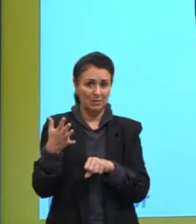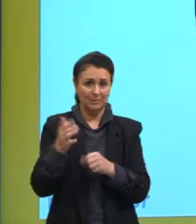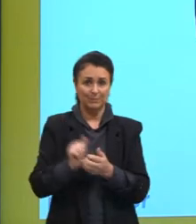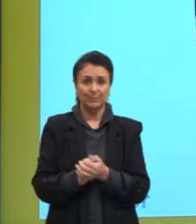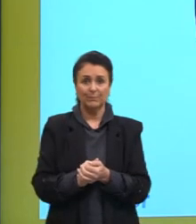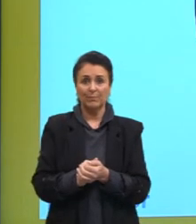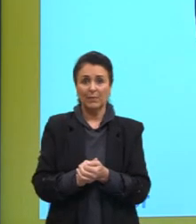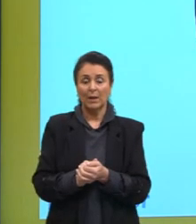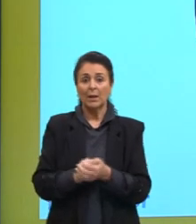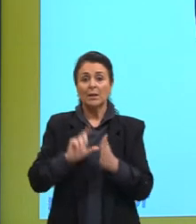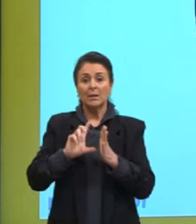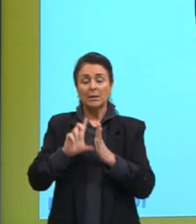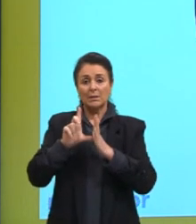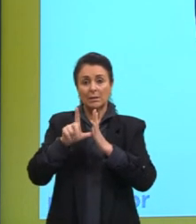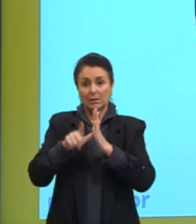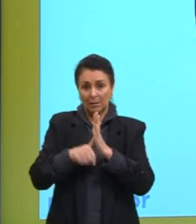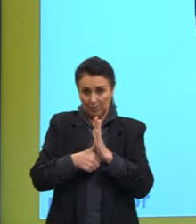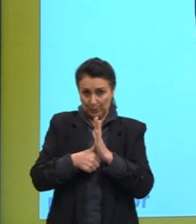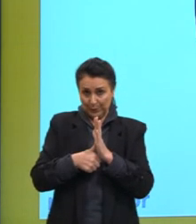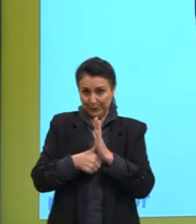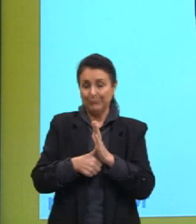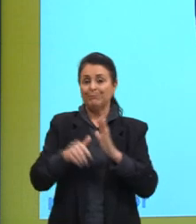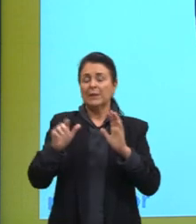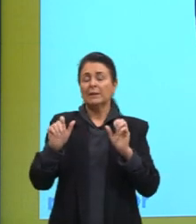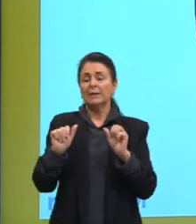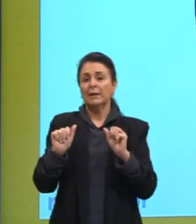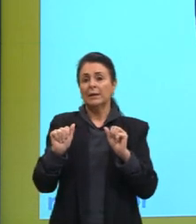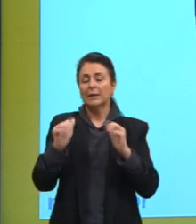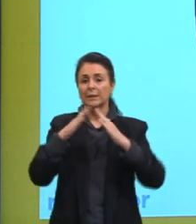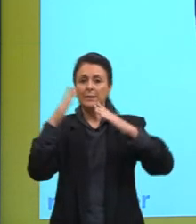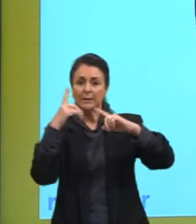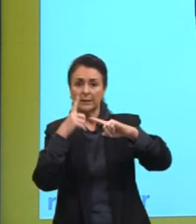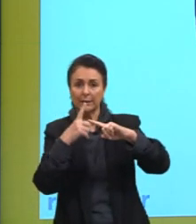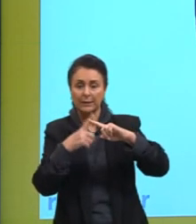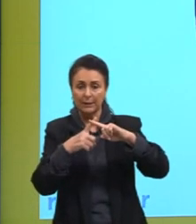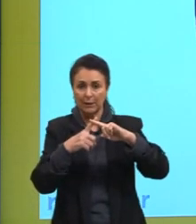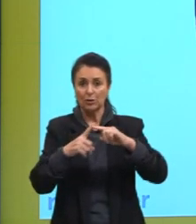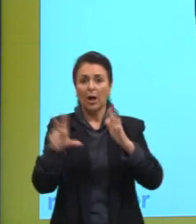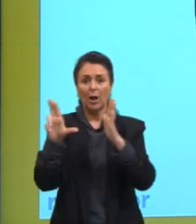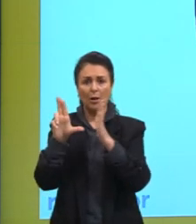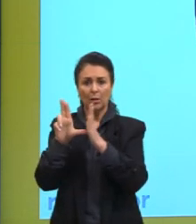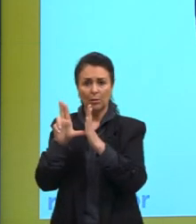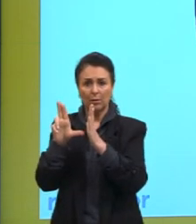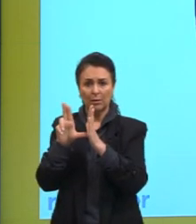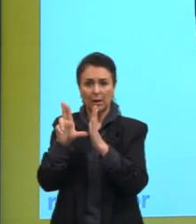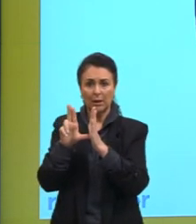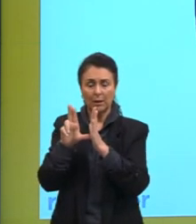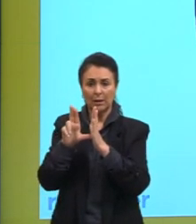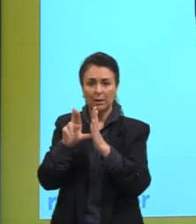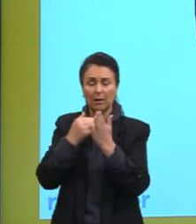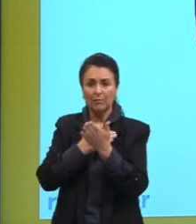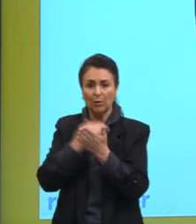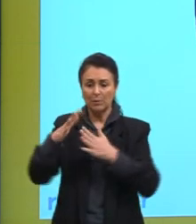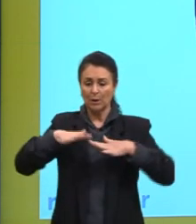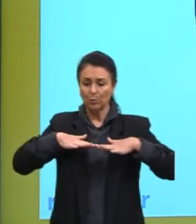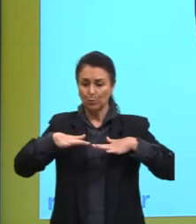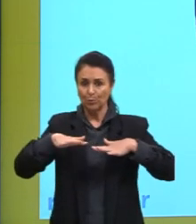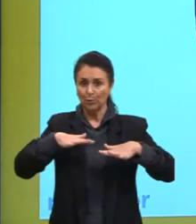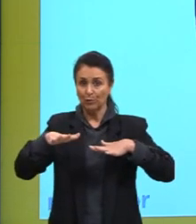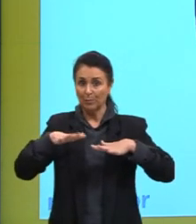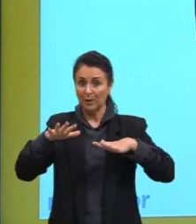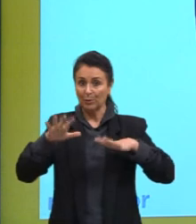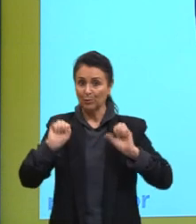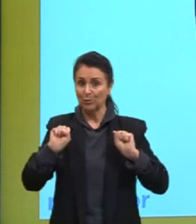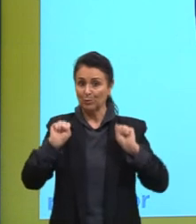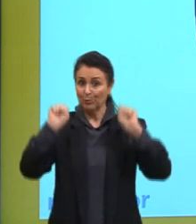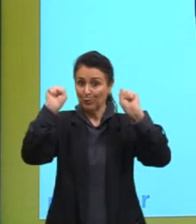E, além da Igreja Luterana, o Lutero, na verdade, vai dar início a todo um movimento protestante,